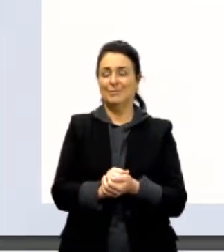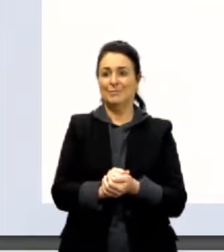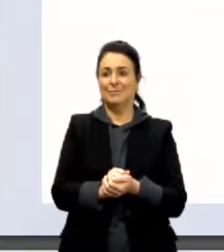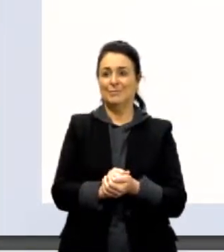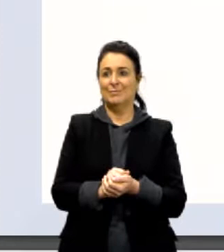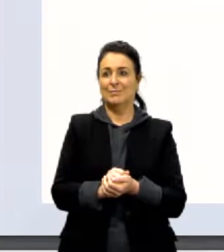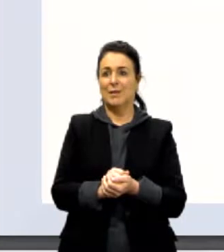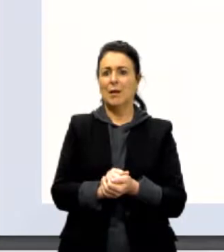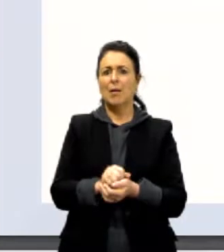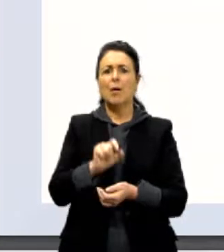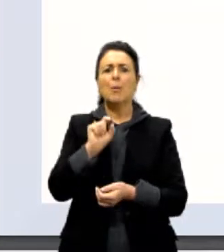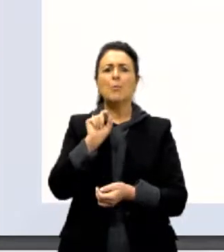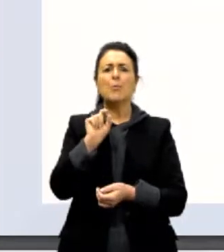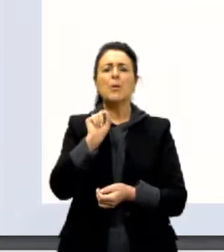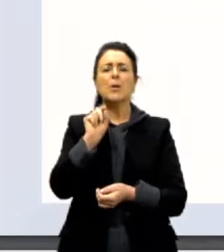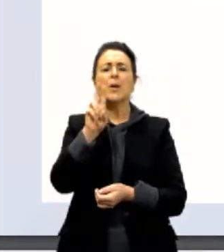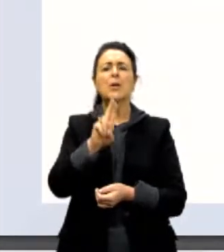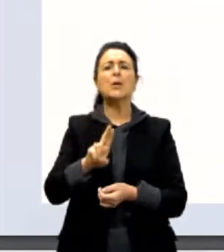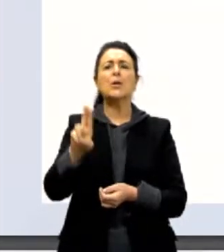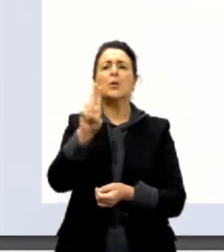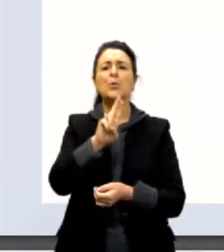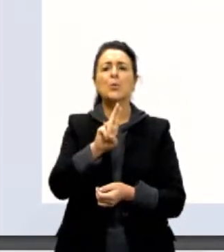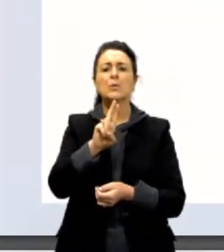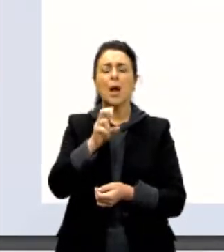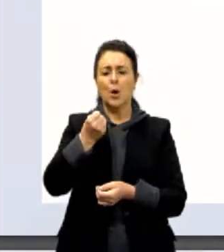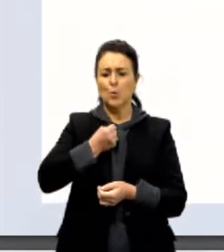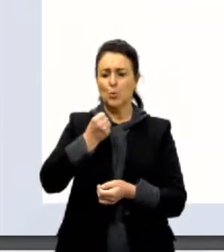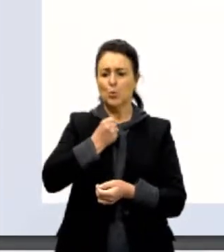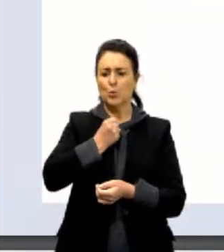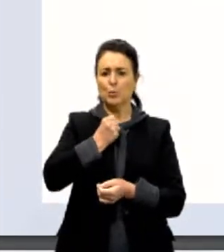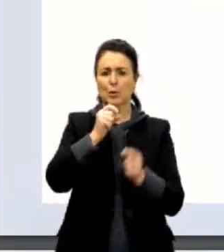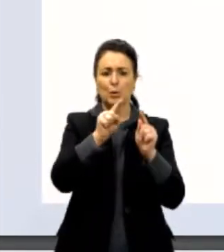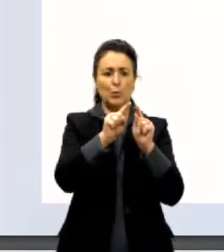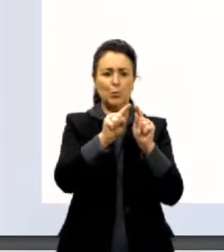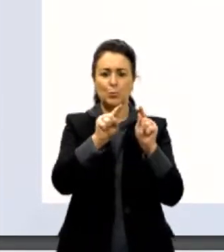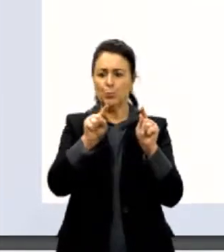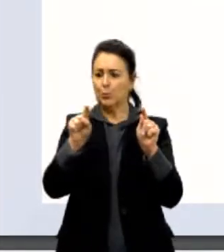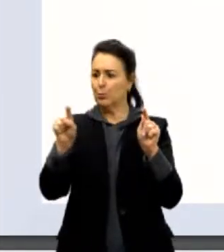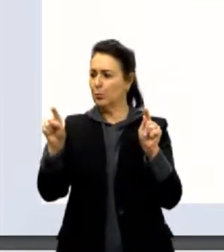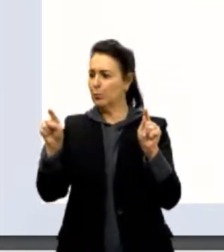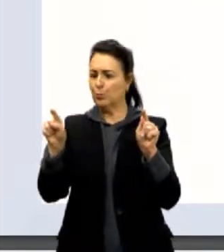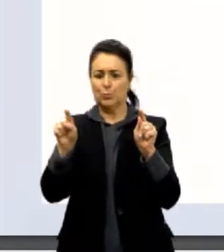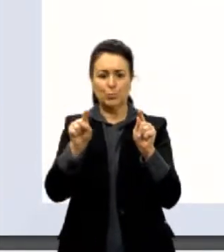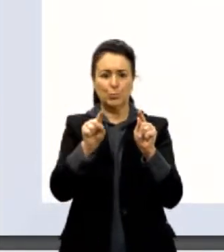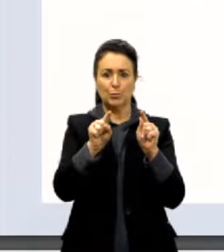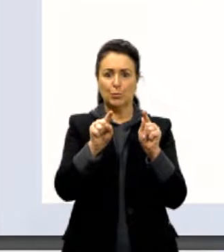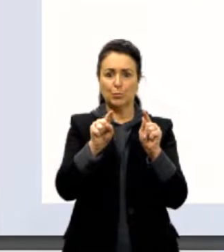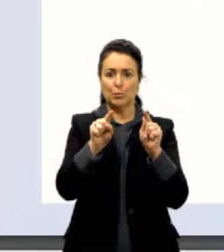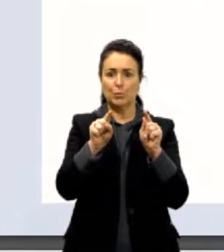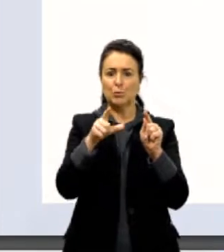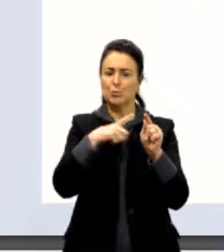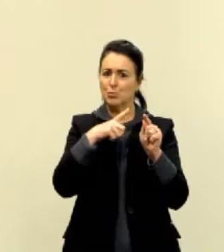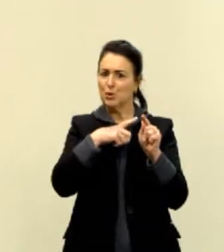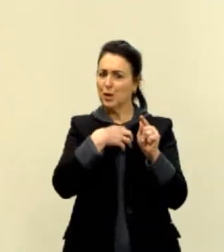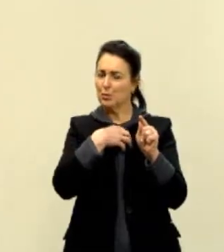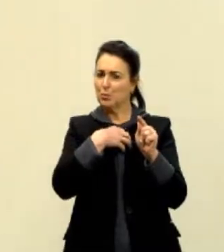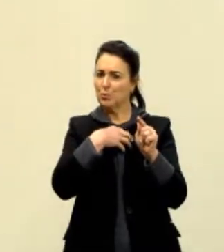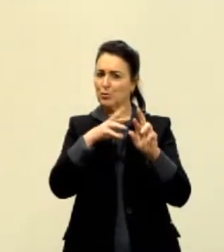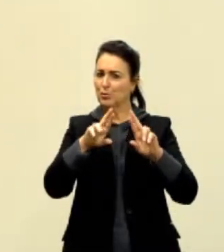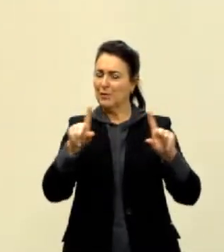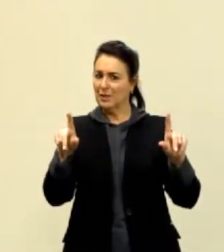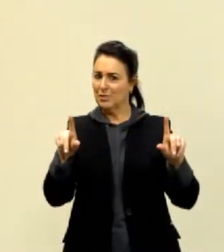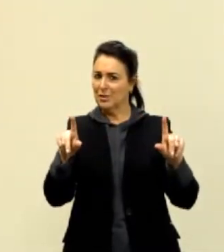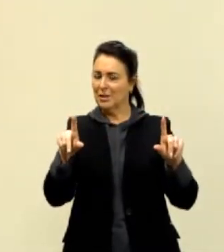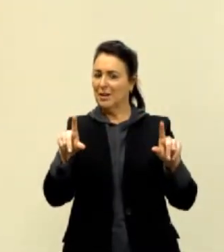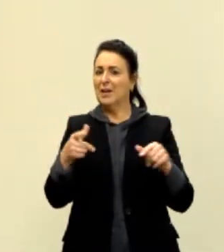Para que serve a notação científica? Por que a gente usa essa maneira diferente de escrever? A ciência escreve